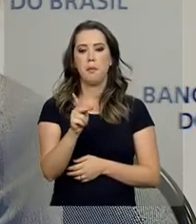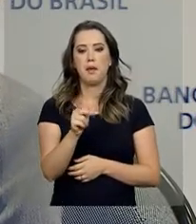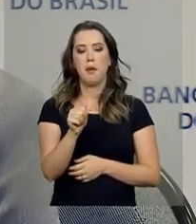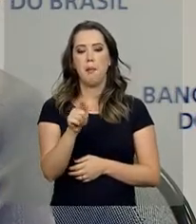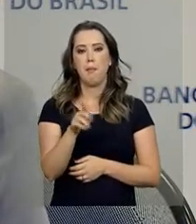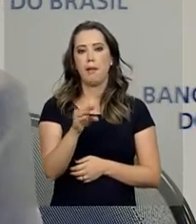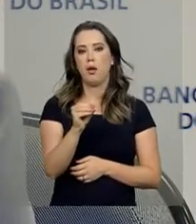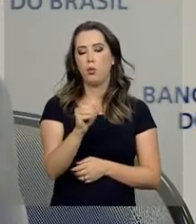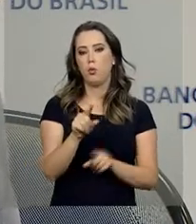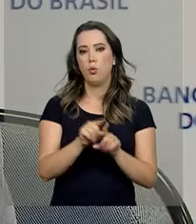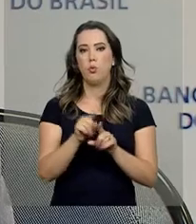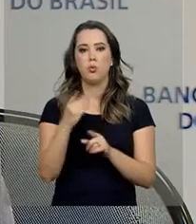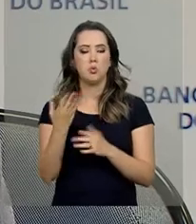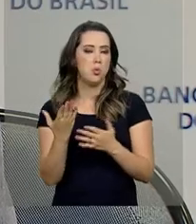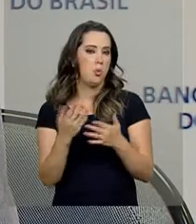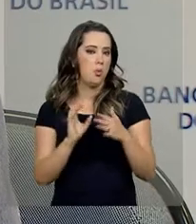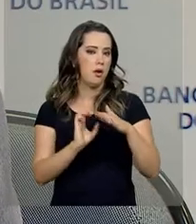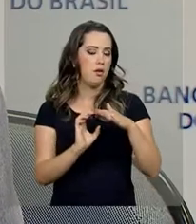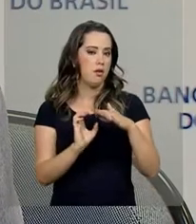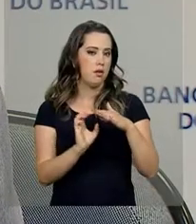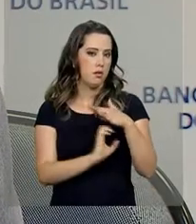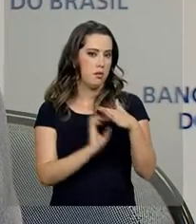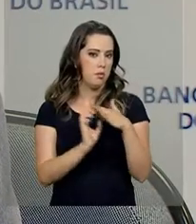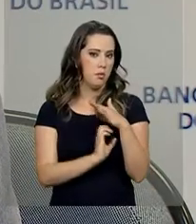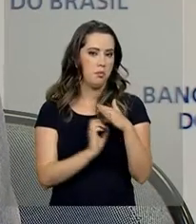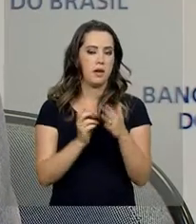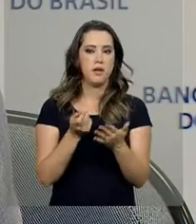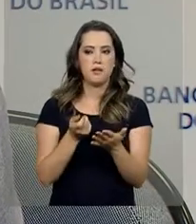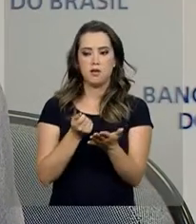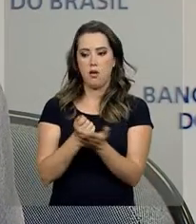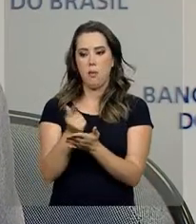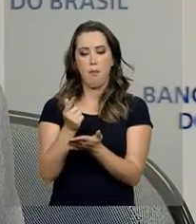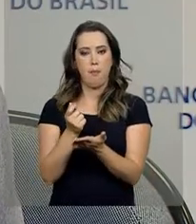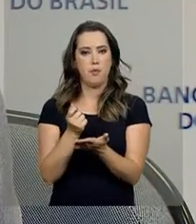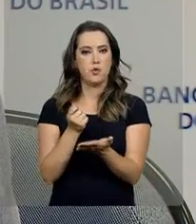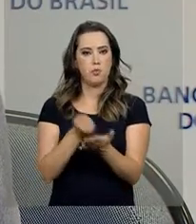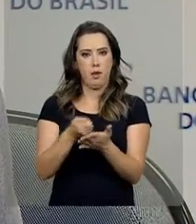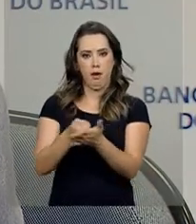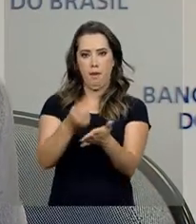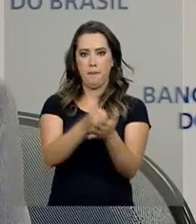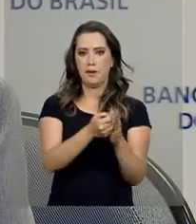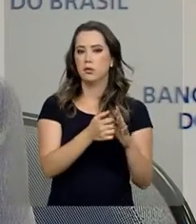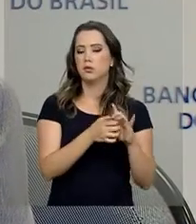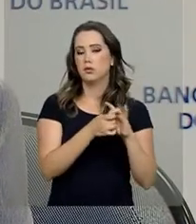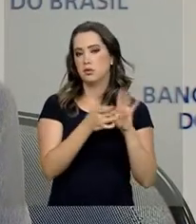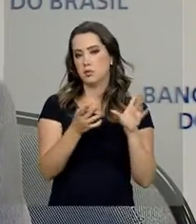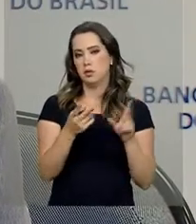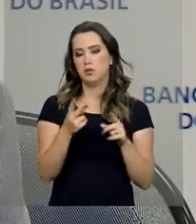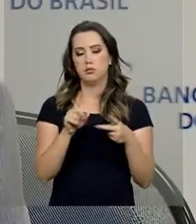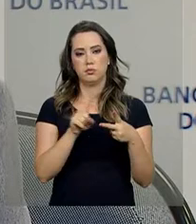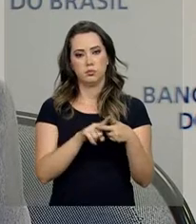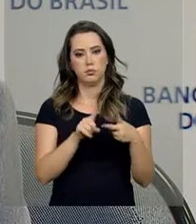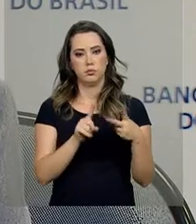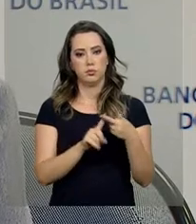financeira ou numa instituição de pagamento autorizada. Então, essas foram as duas